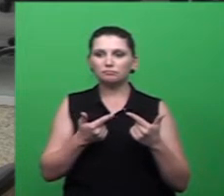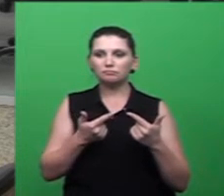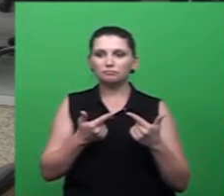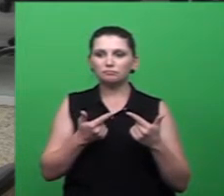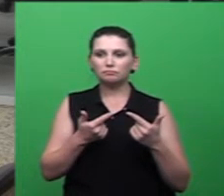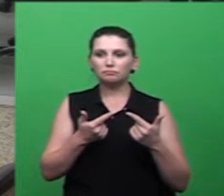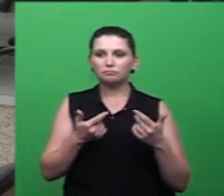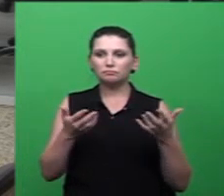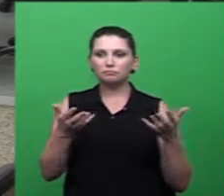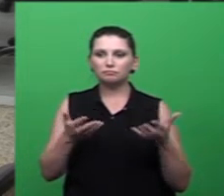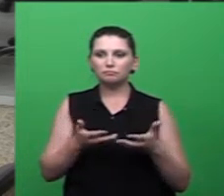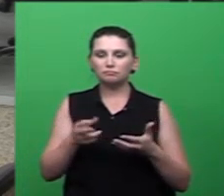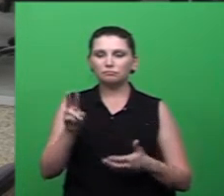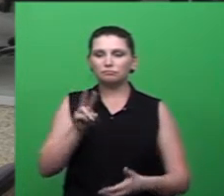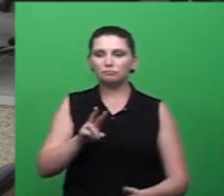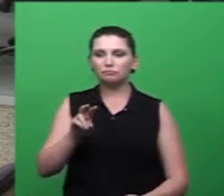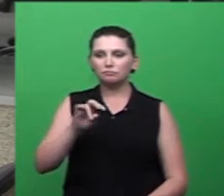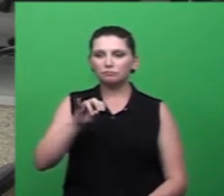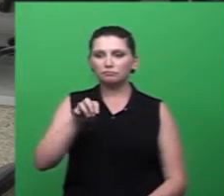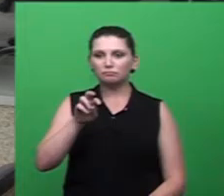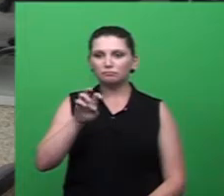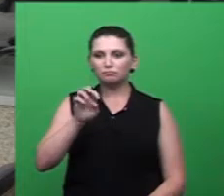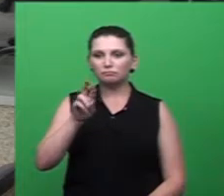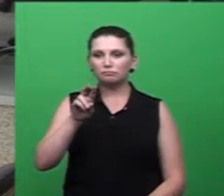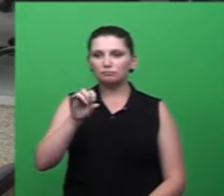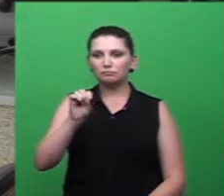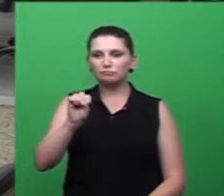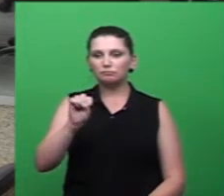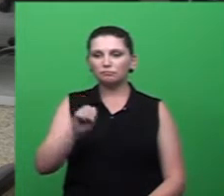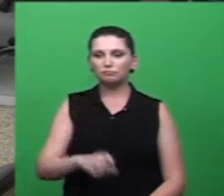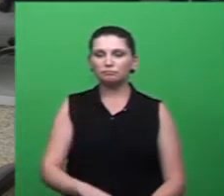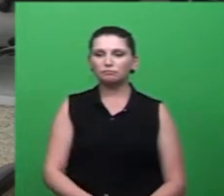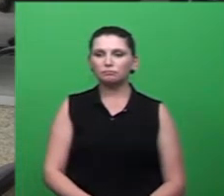Com a palavra o vereador pastor Géves Manuel.